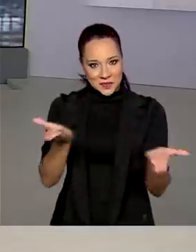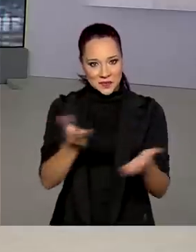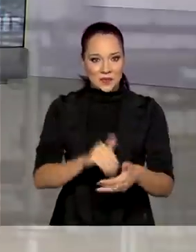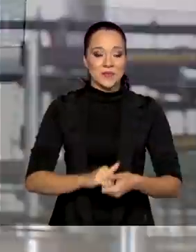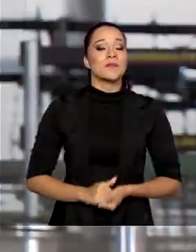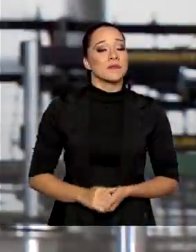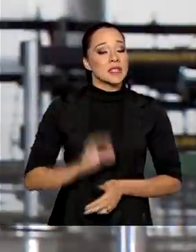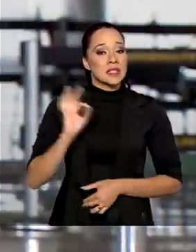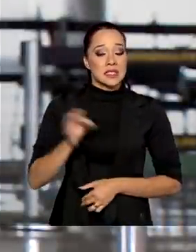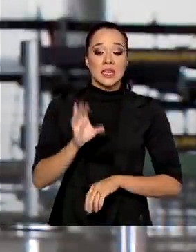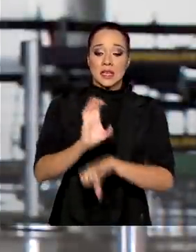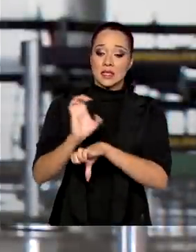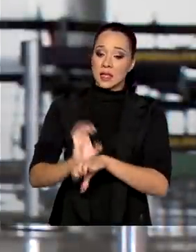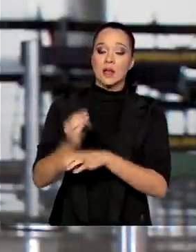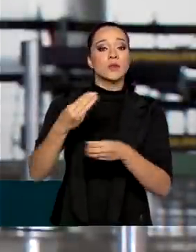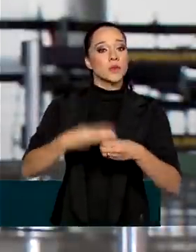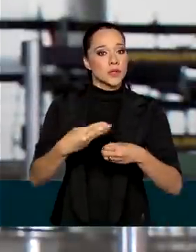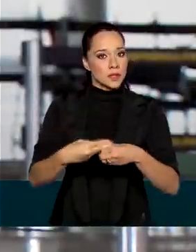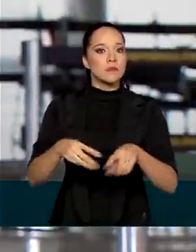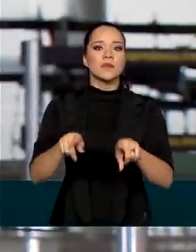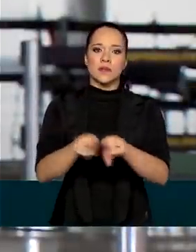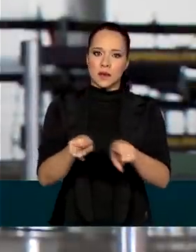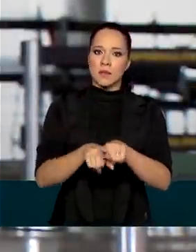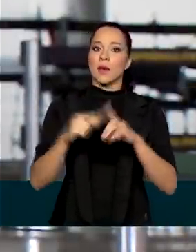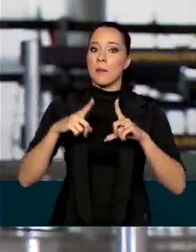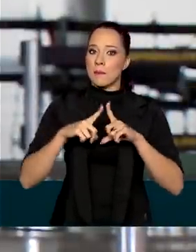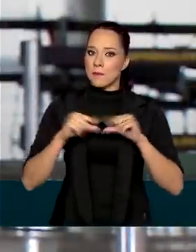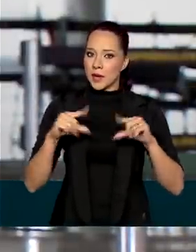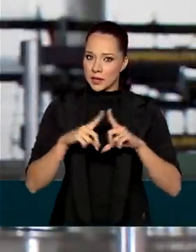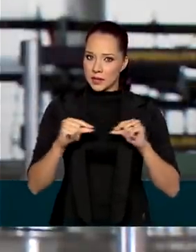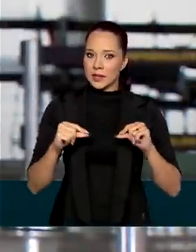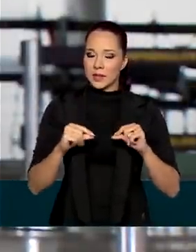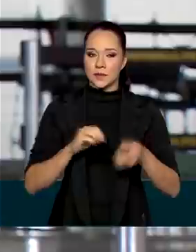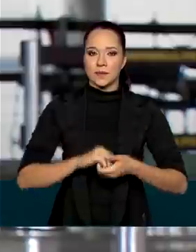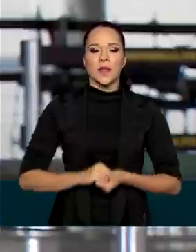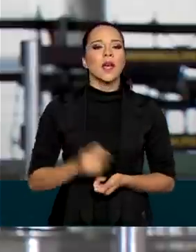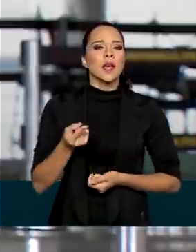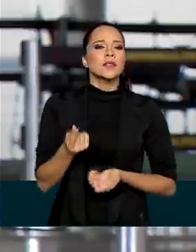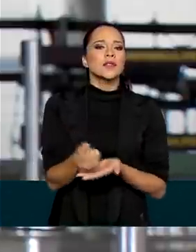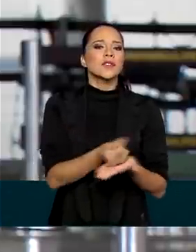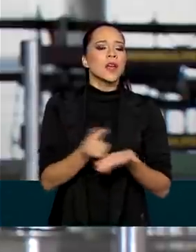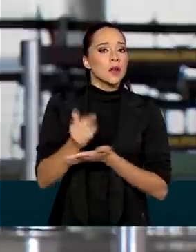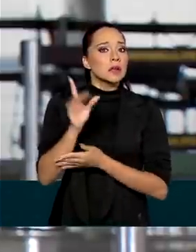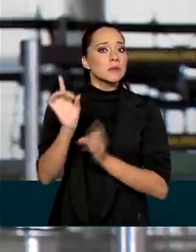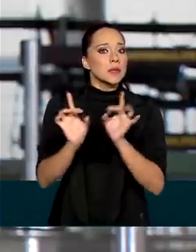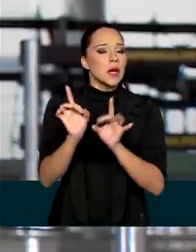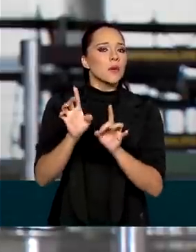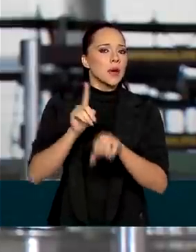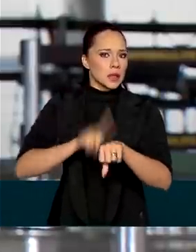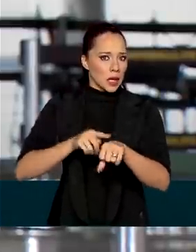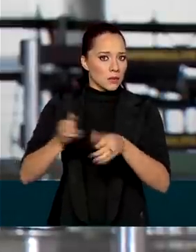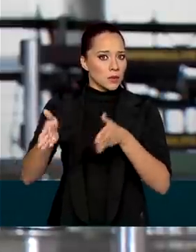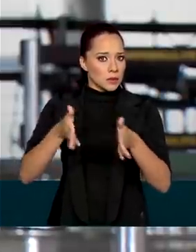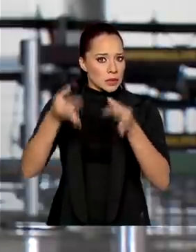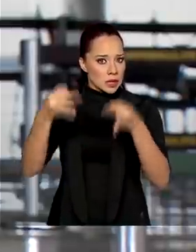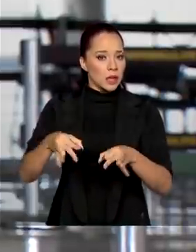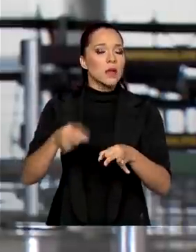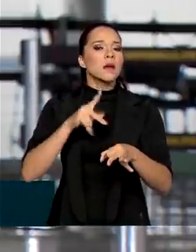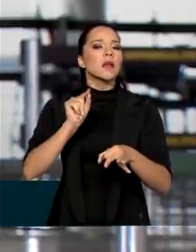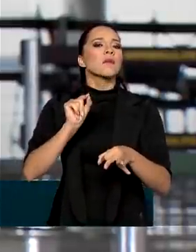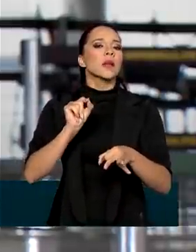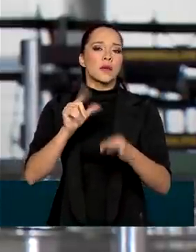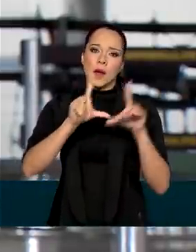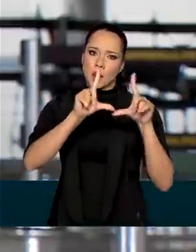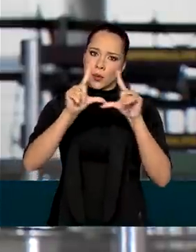mesmo, viu? Estados, municípios e também Distrito Federal. O recurso é excepcional e temporário e busca reduzir